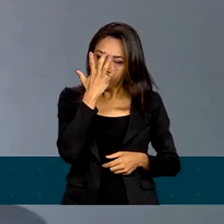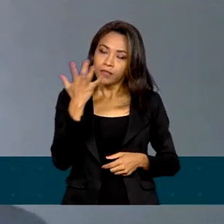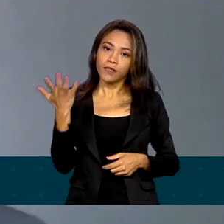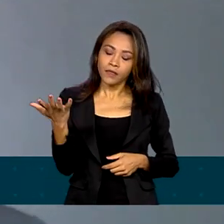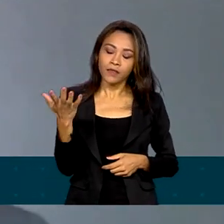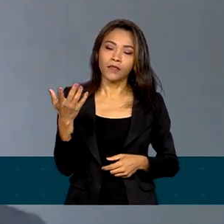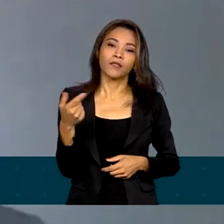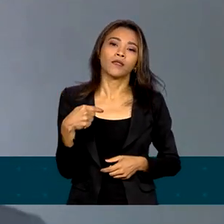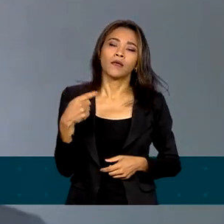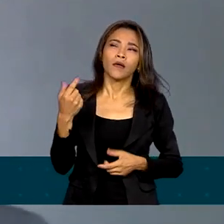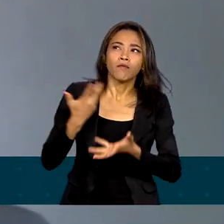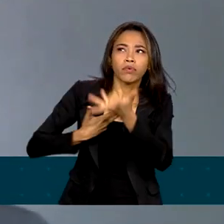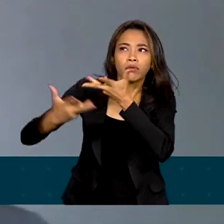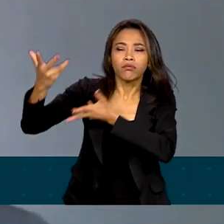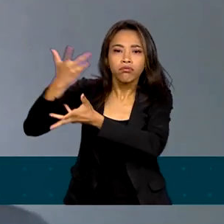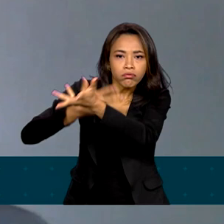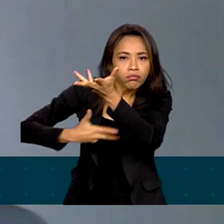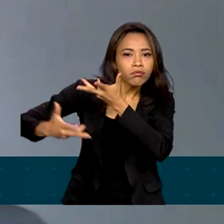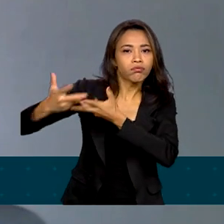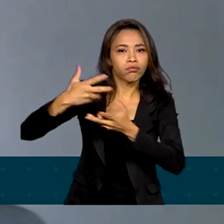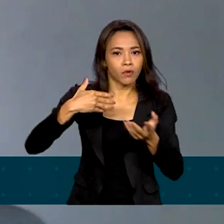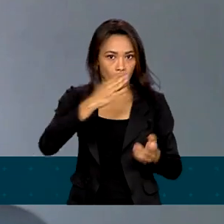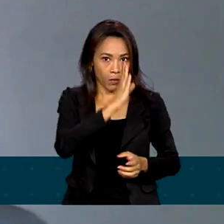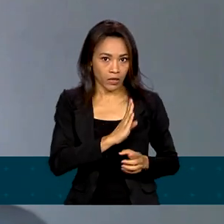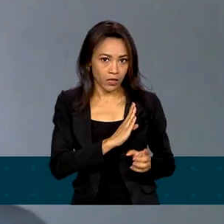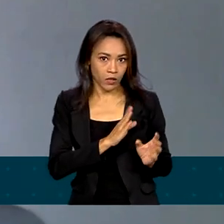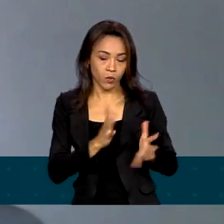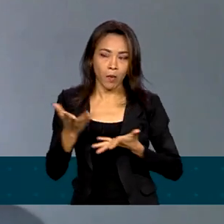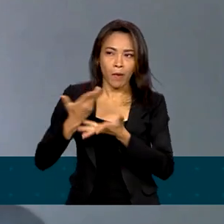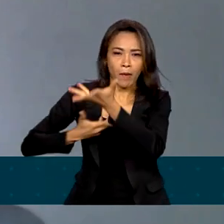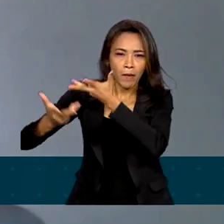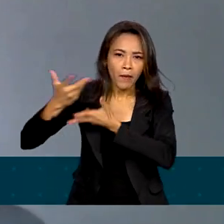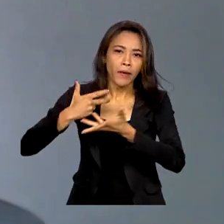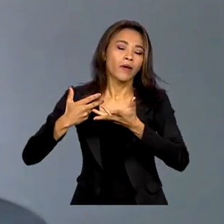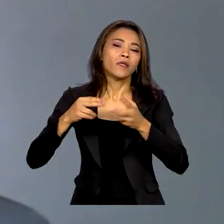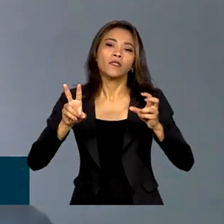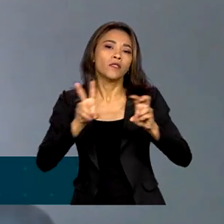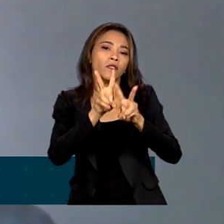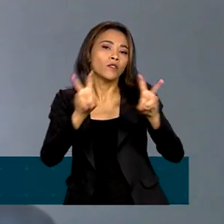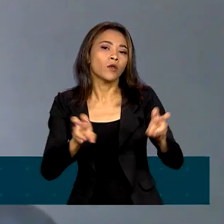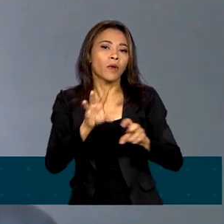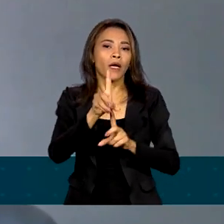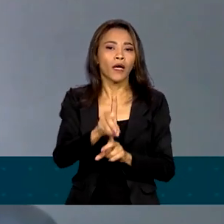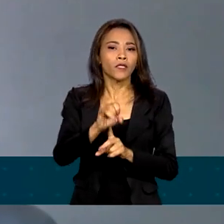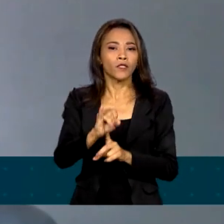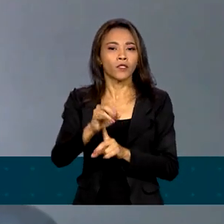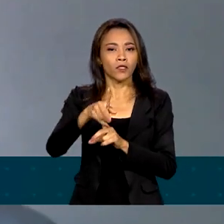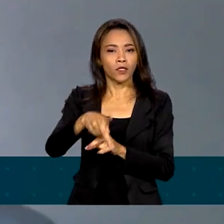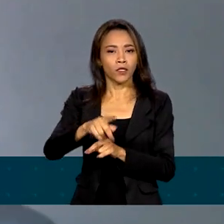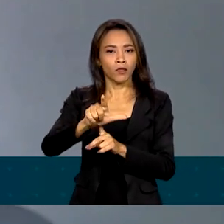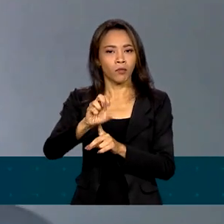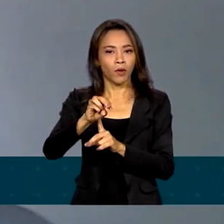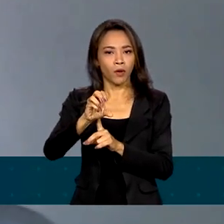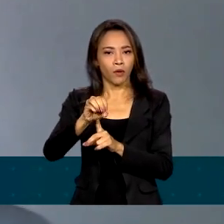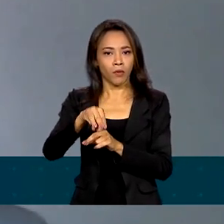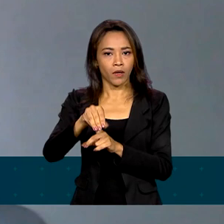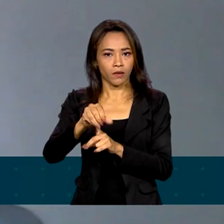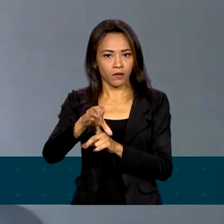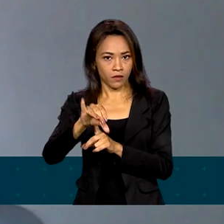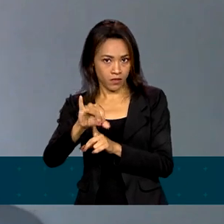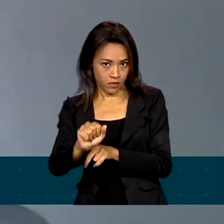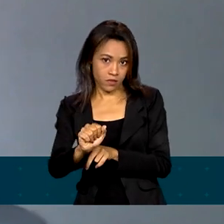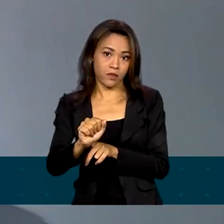tende a ecoar ainda mais. E aí, nesse caso, em termos diplomáticos, se o Brasil se torna um dos